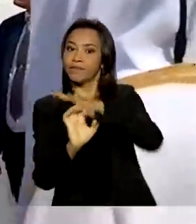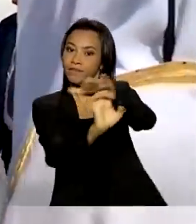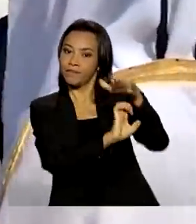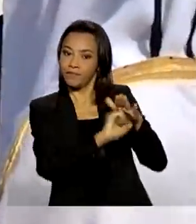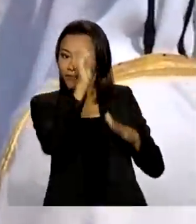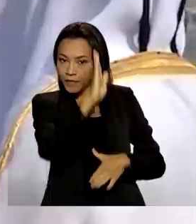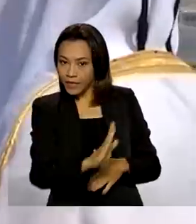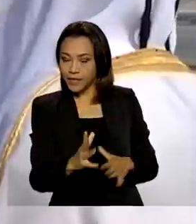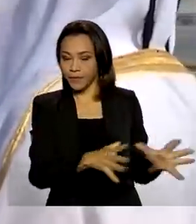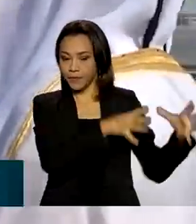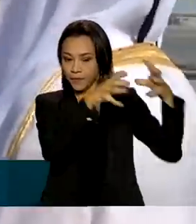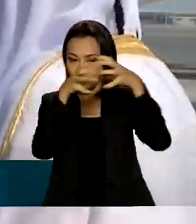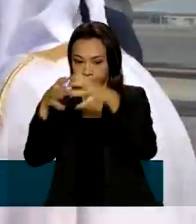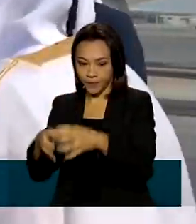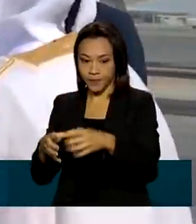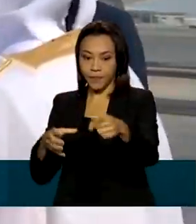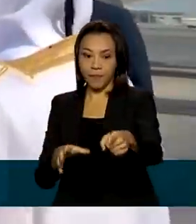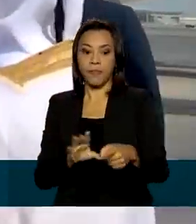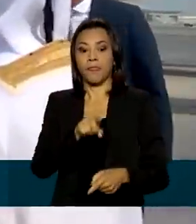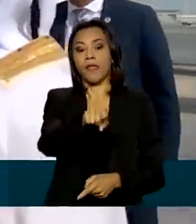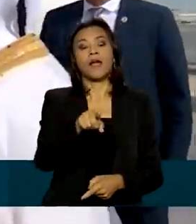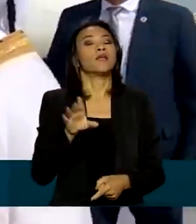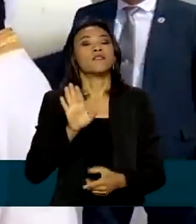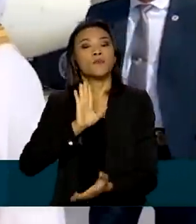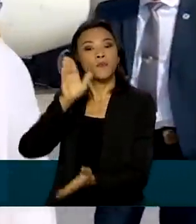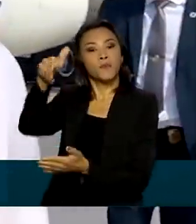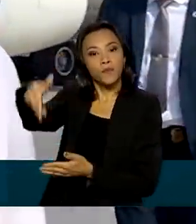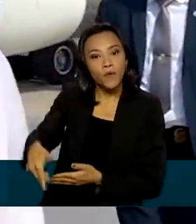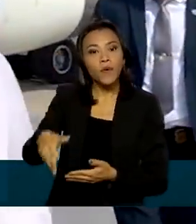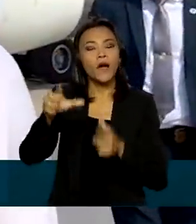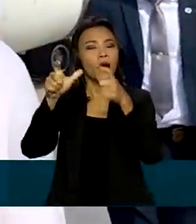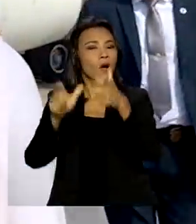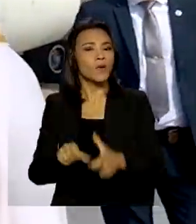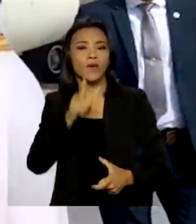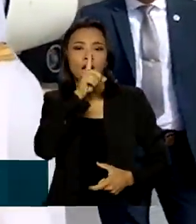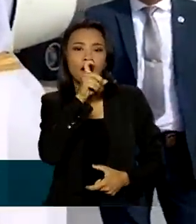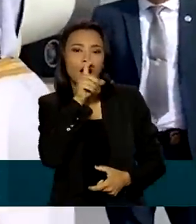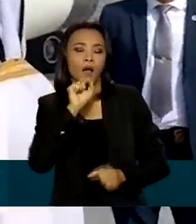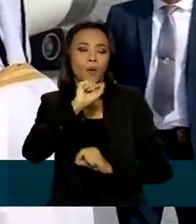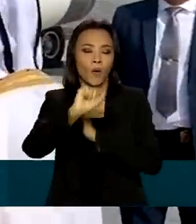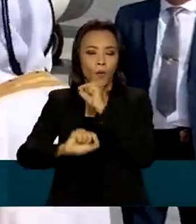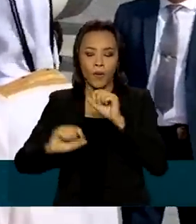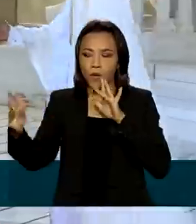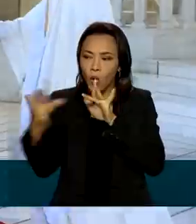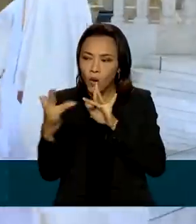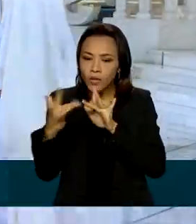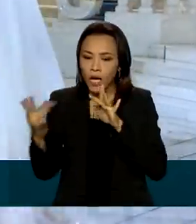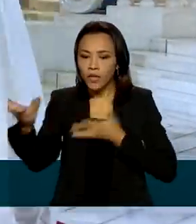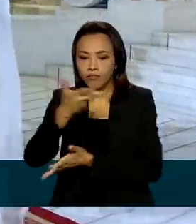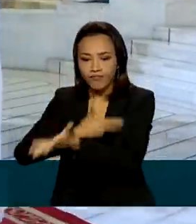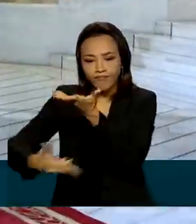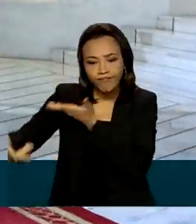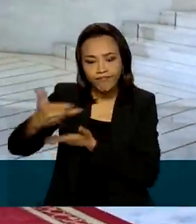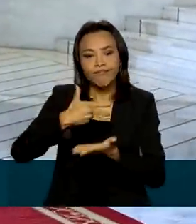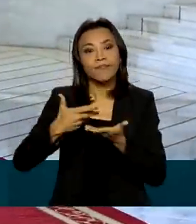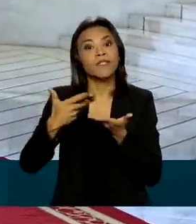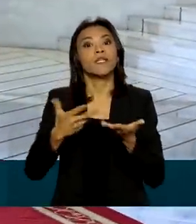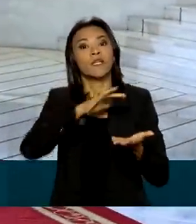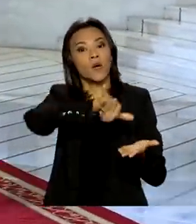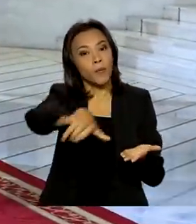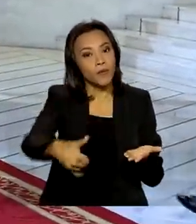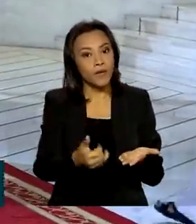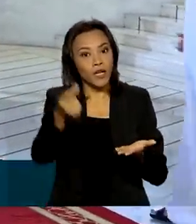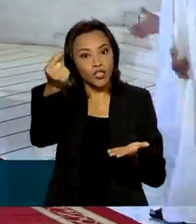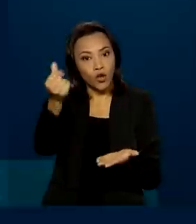segunda missão do presidente Jair Bolsonaro ao Catar teve por objetivo reforçar as relações entre os dois países e promover oportunidades de